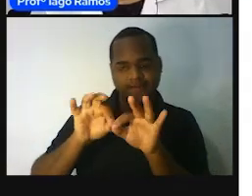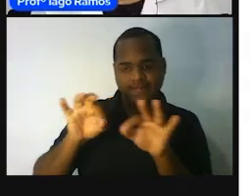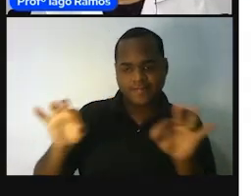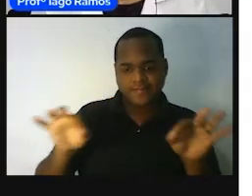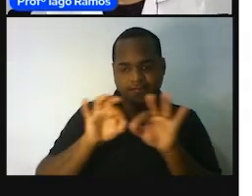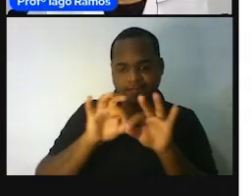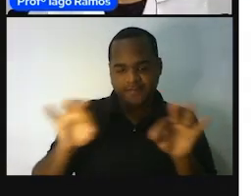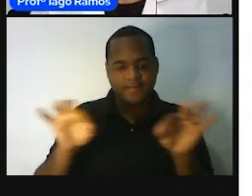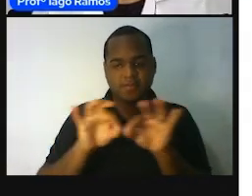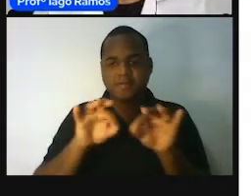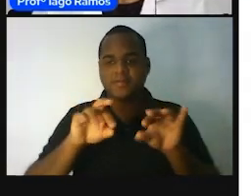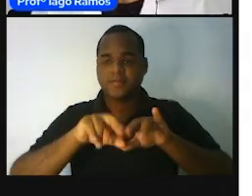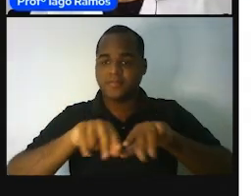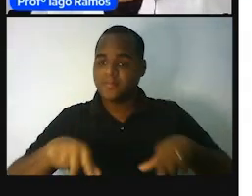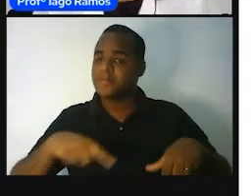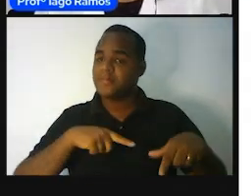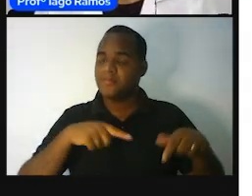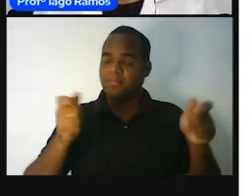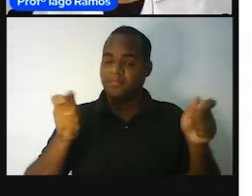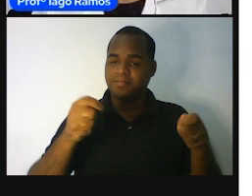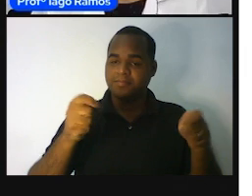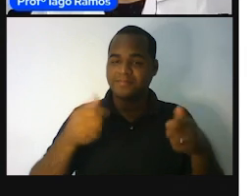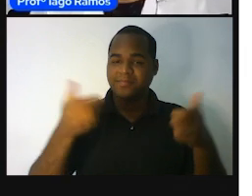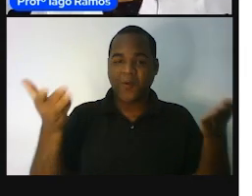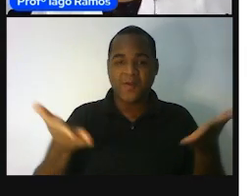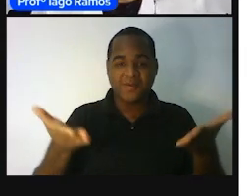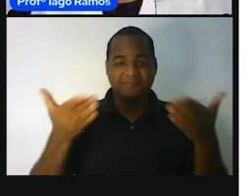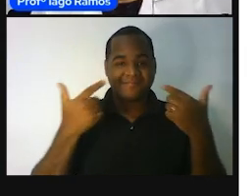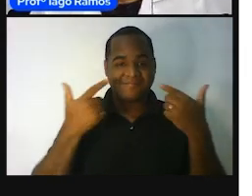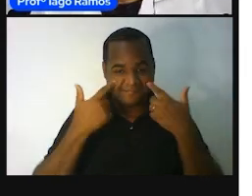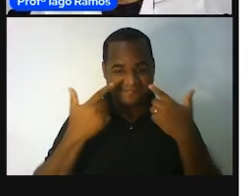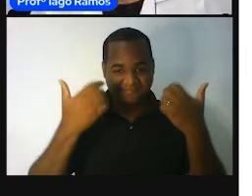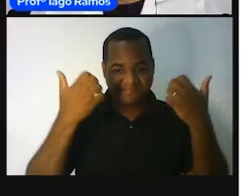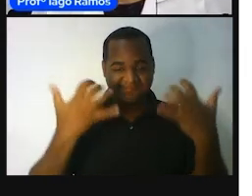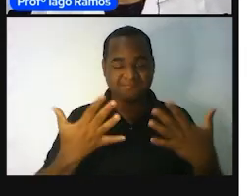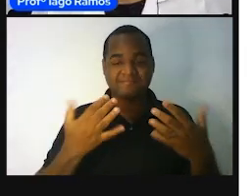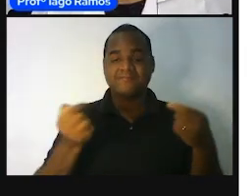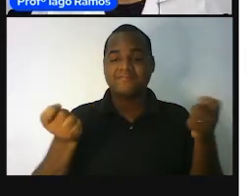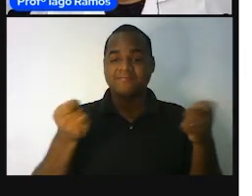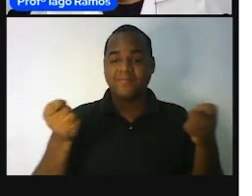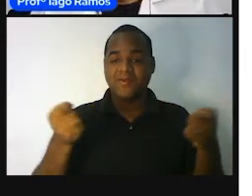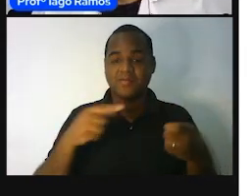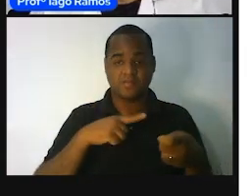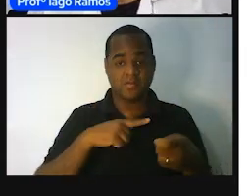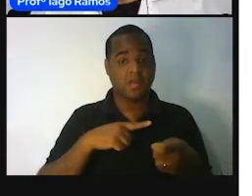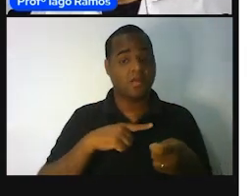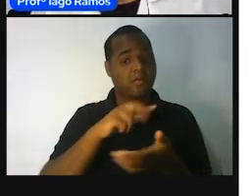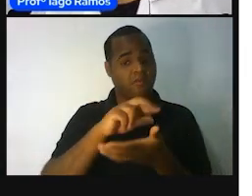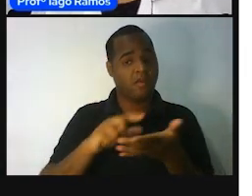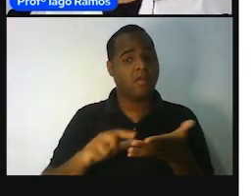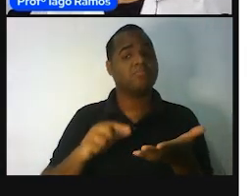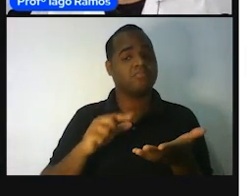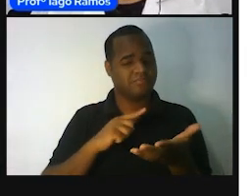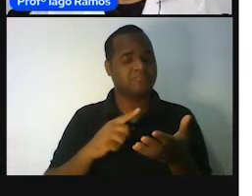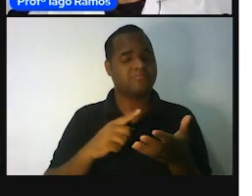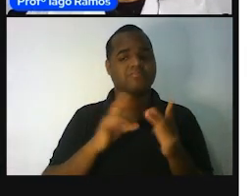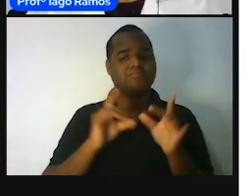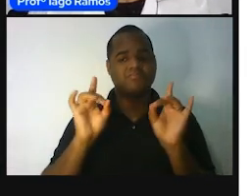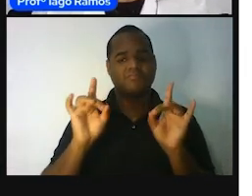Instrumentos esses, que hoje, em nossa época, são instrumentos bem sofisticados, não é verdade?